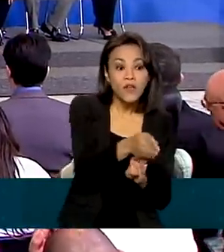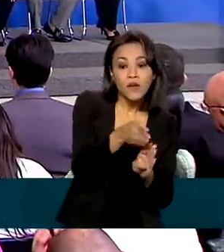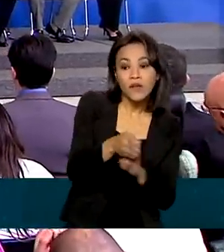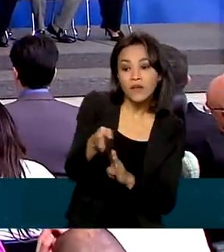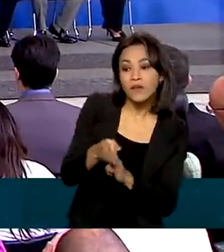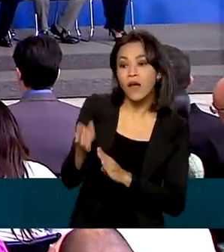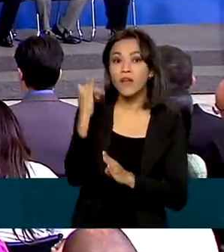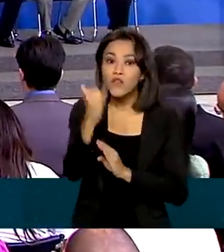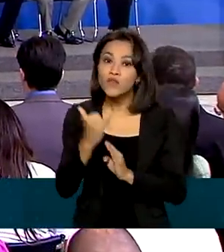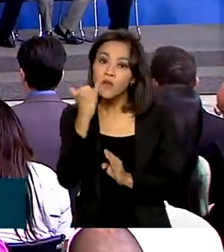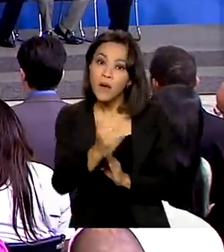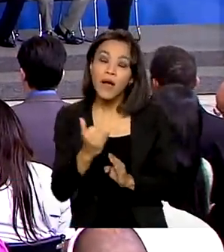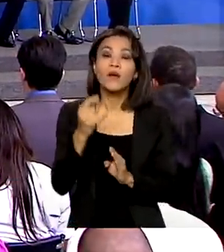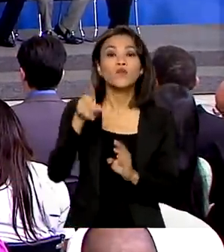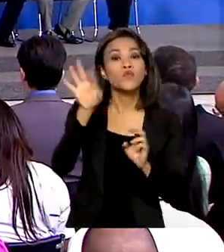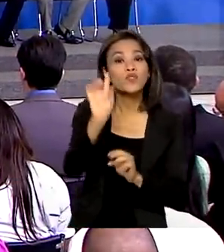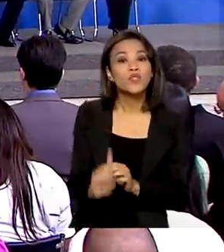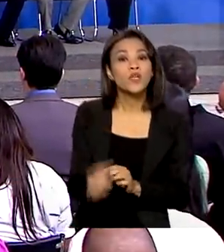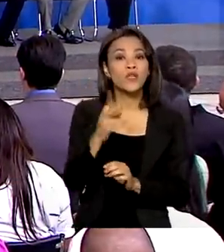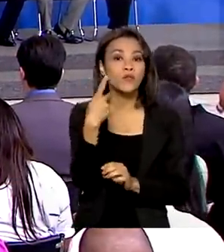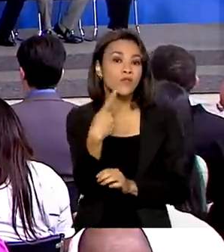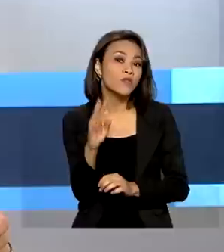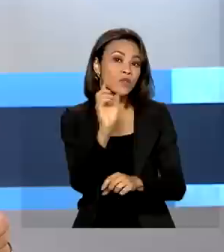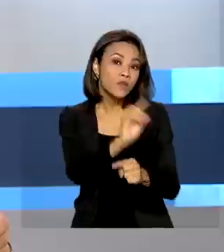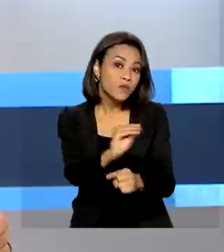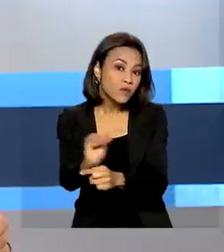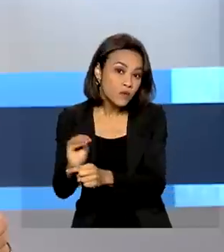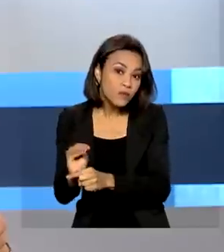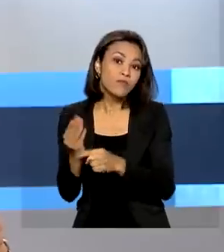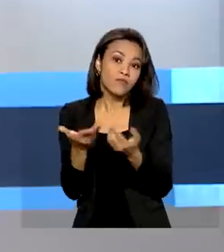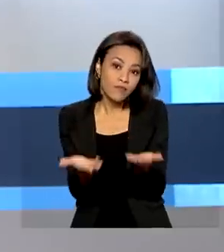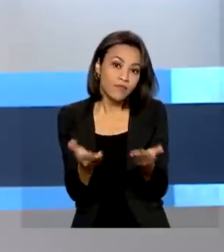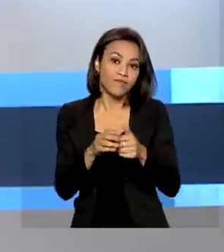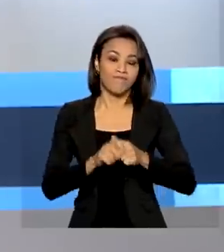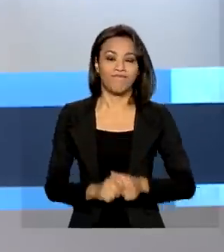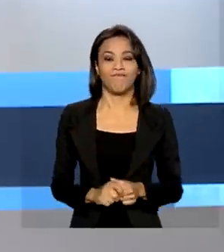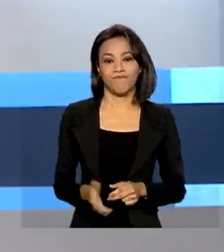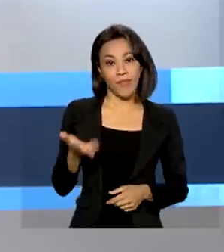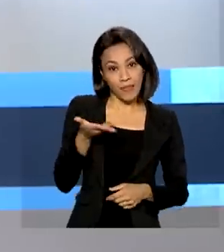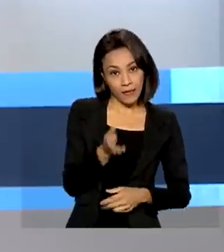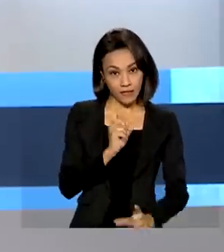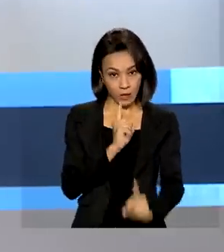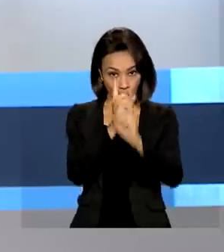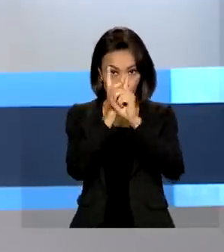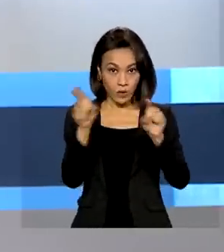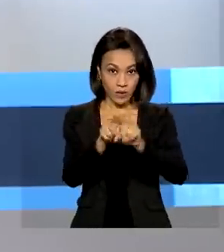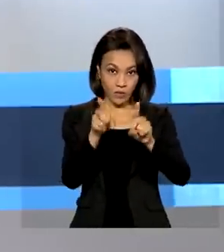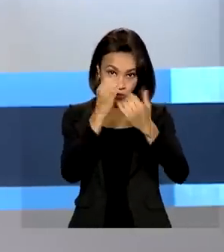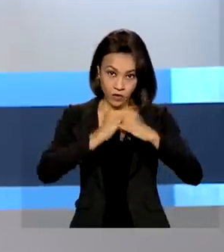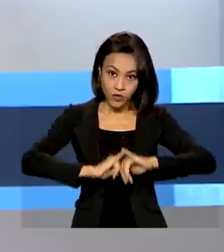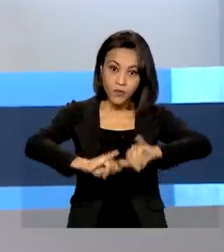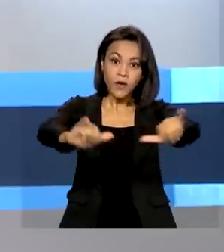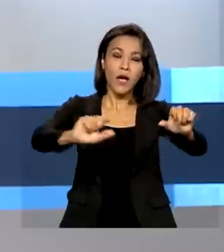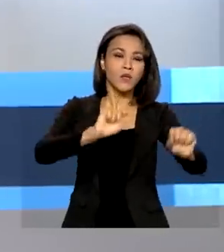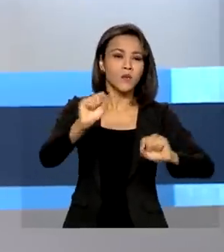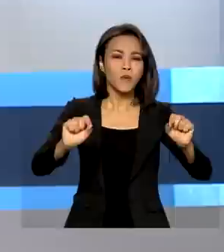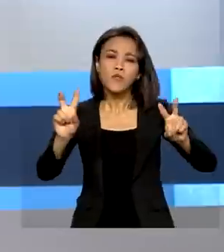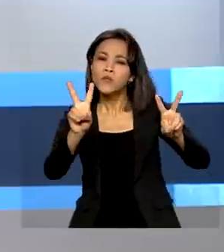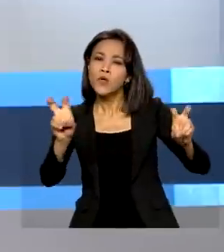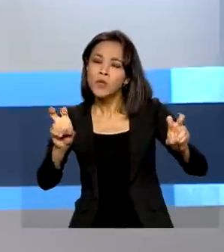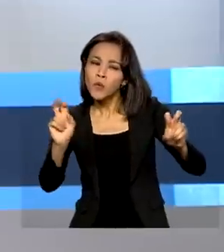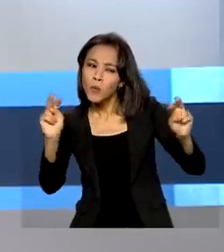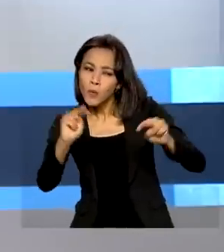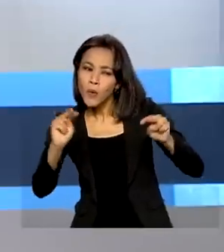sobre os direitos dos raros e de seus cuidadores. Durante a cerimônia também foi lançada a exposição Um Olhar